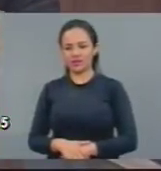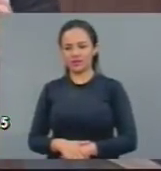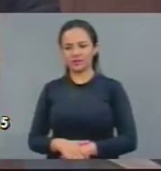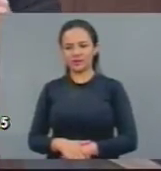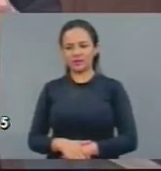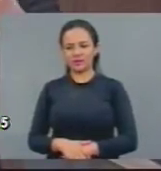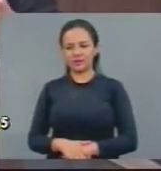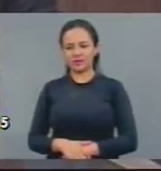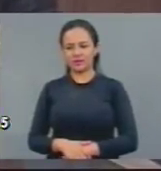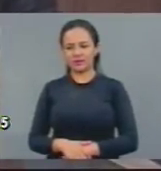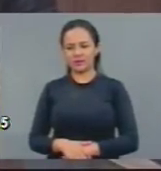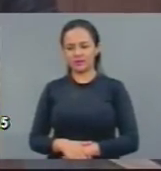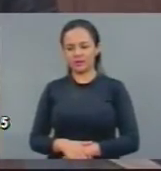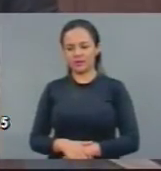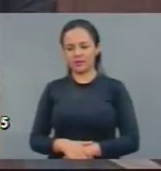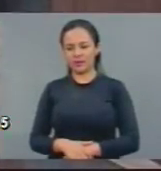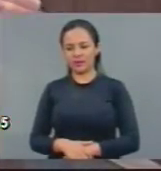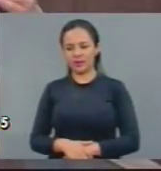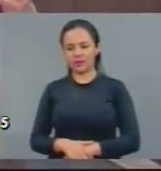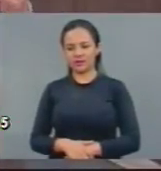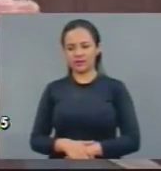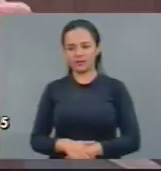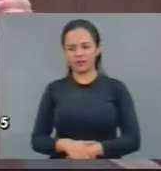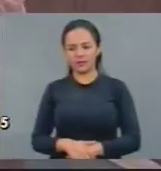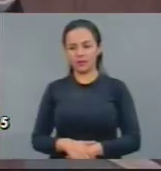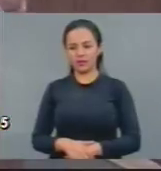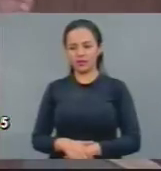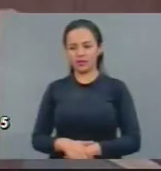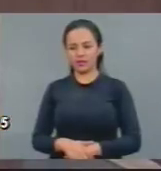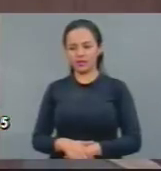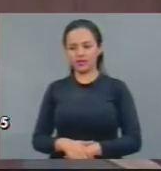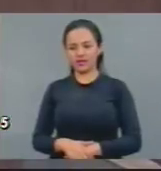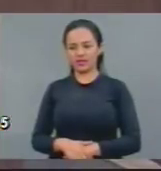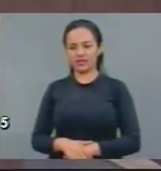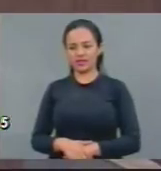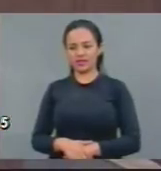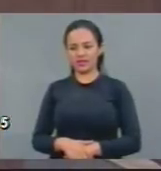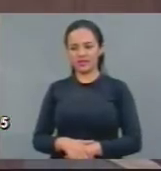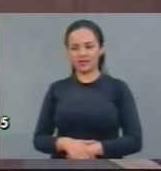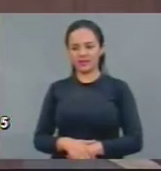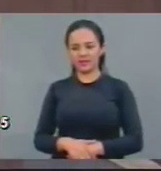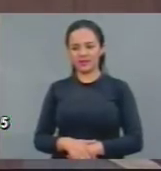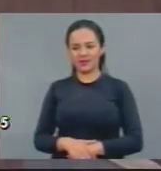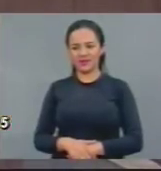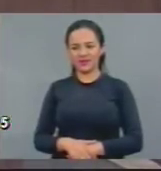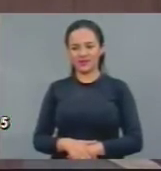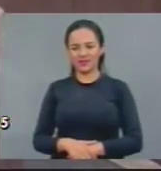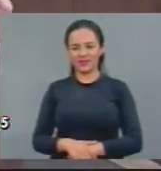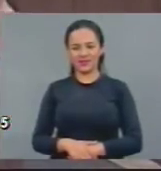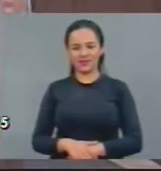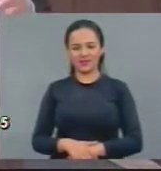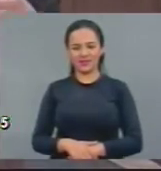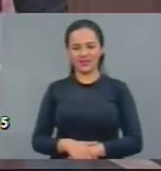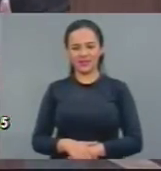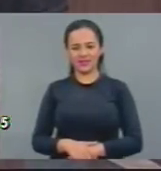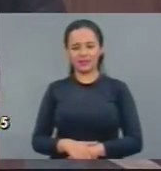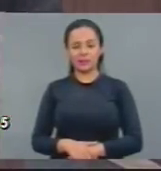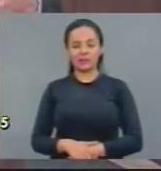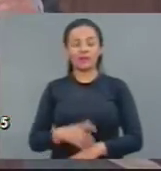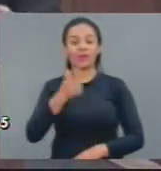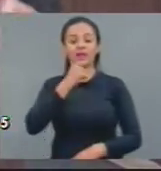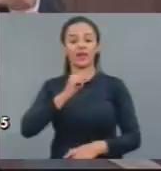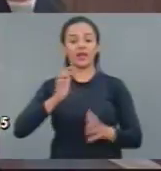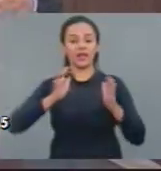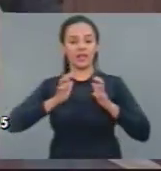de riqueza dos mais pobres aos mais ricos. E quem faz isso